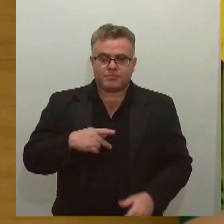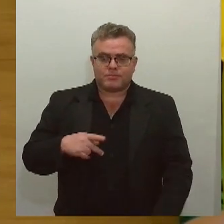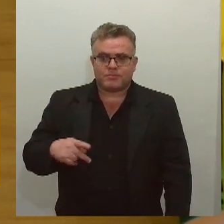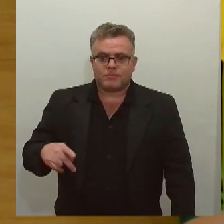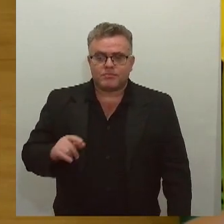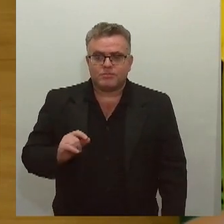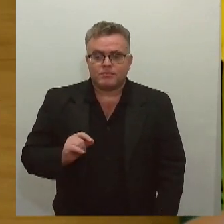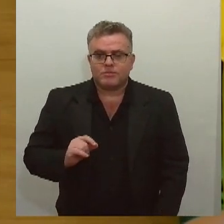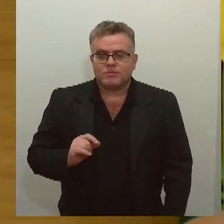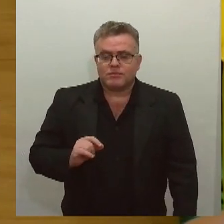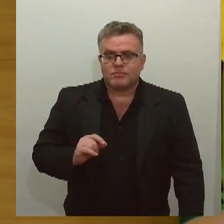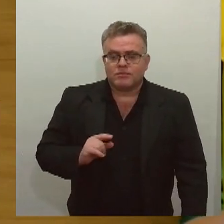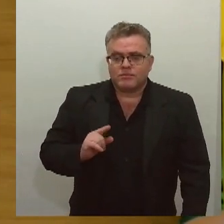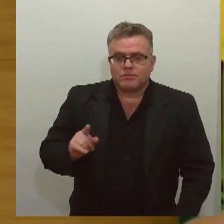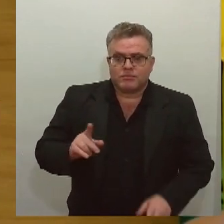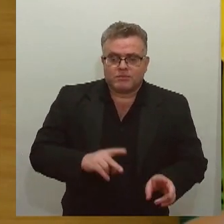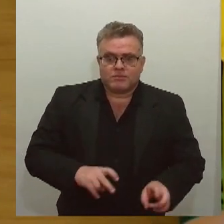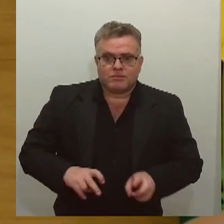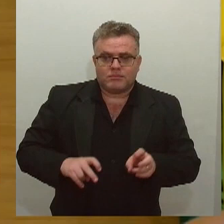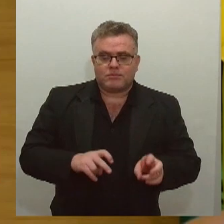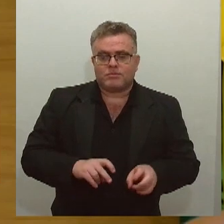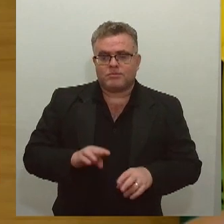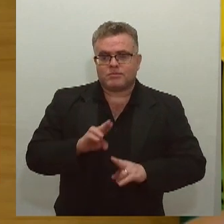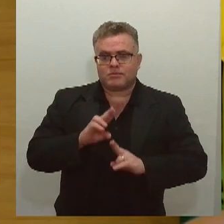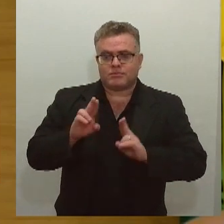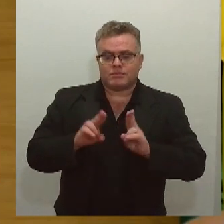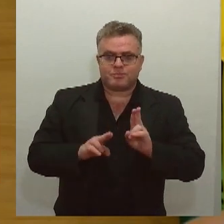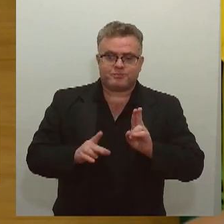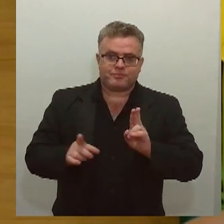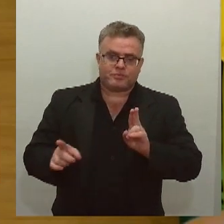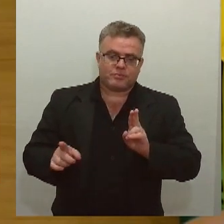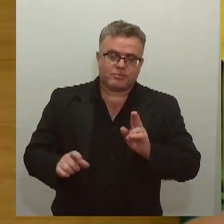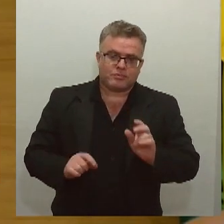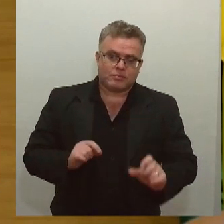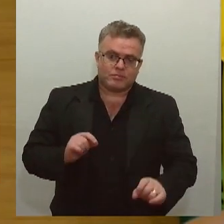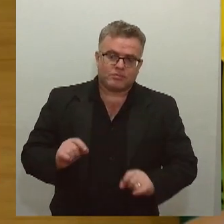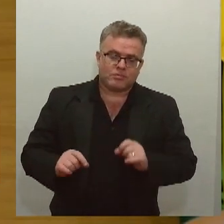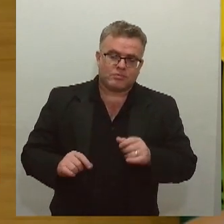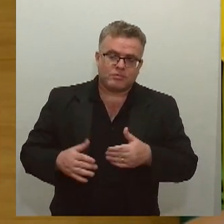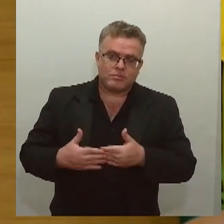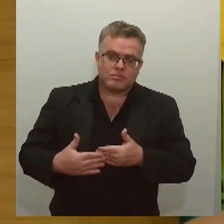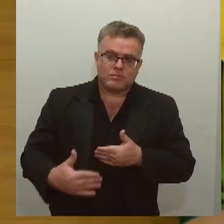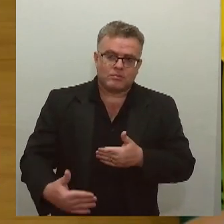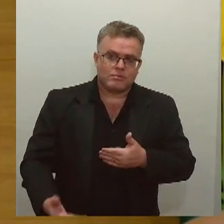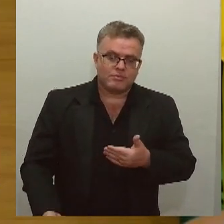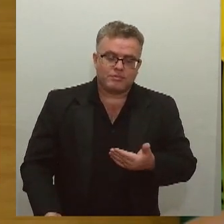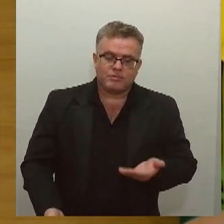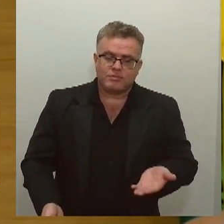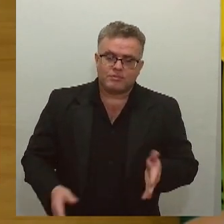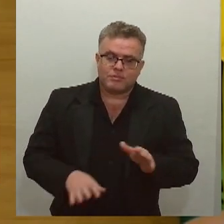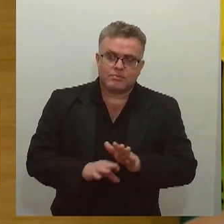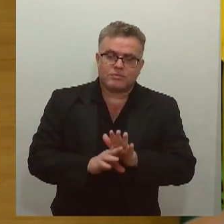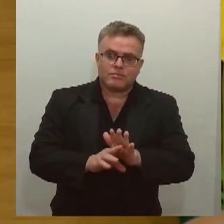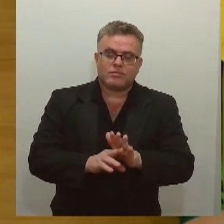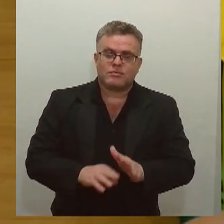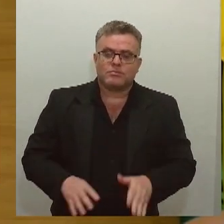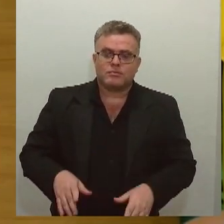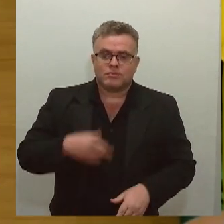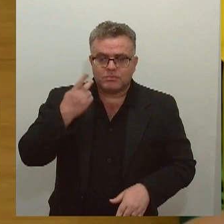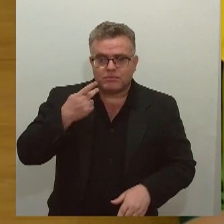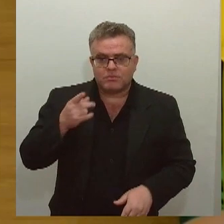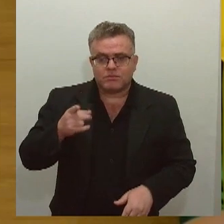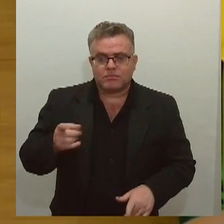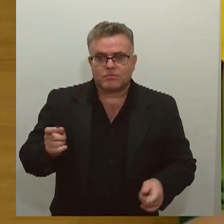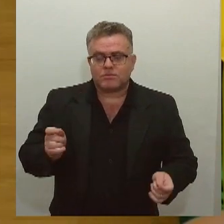da ONALI. E também criamos, recentemente, como você falou, a Frente Parlamentar da Agropecuária e Aquicultura.